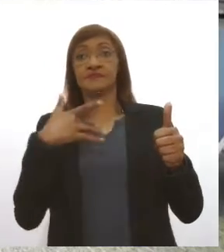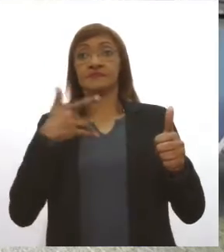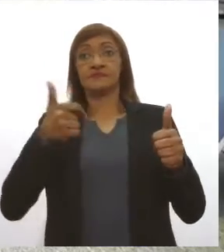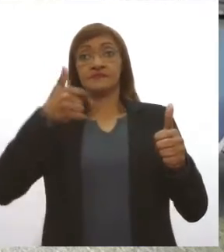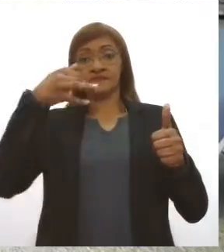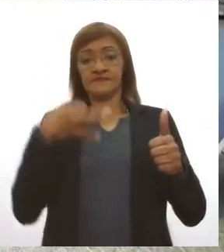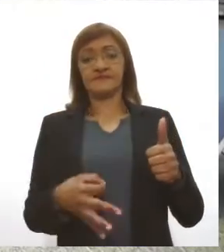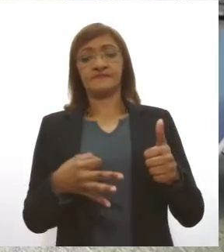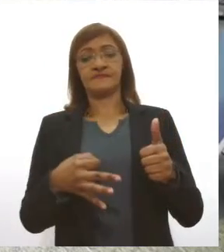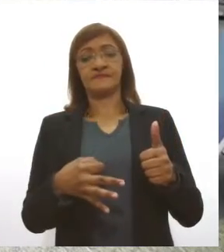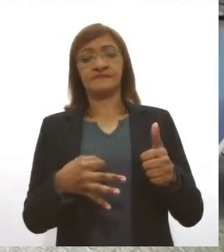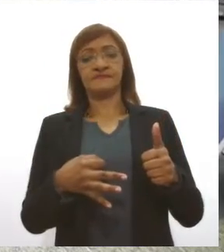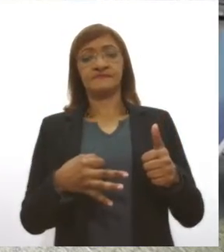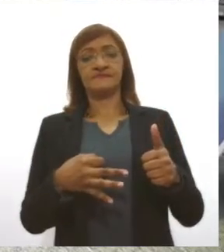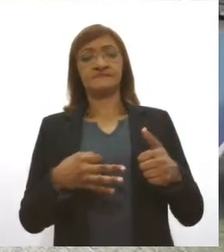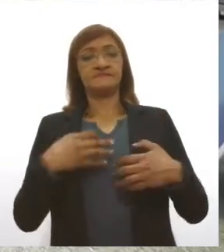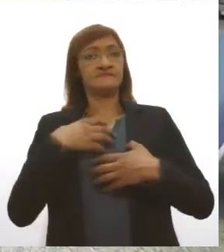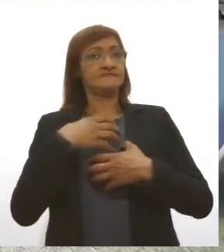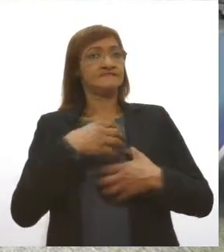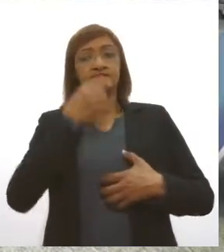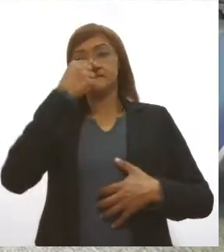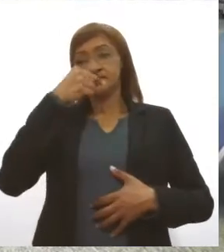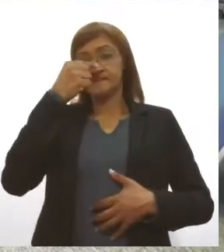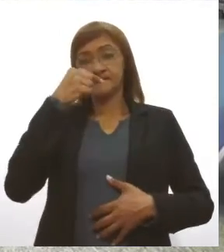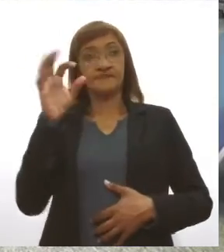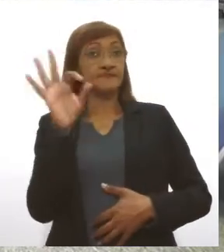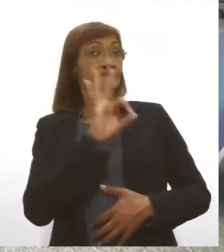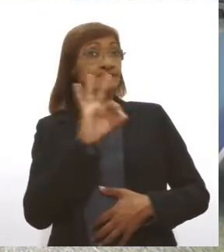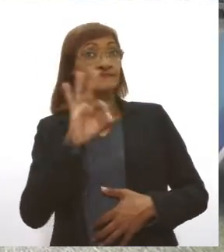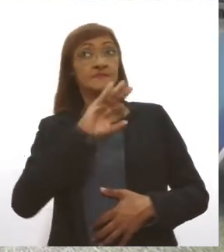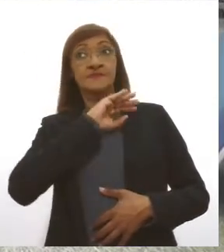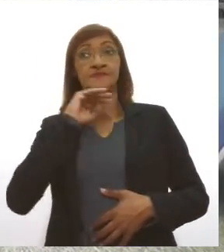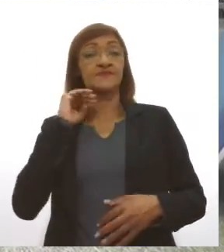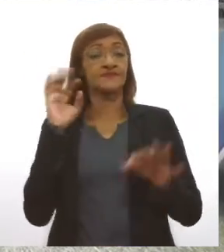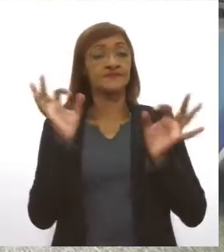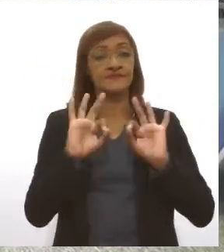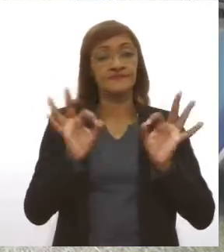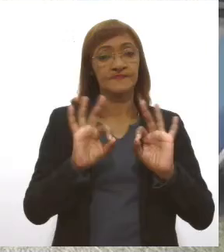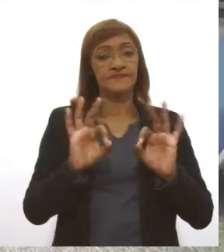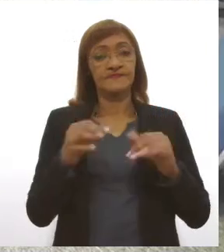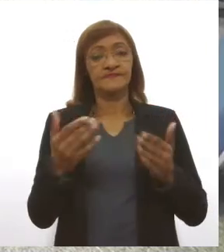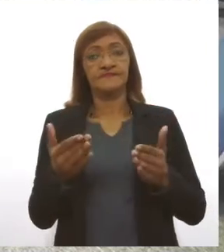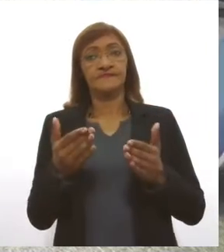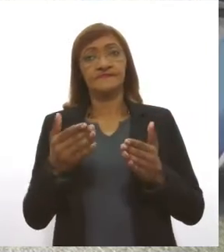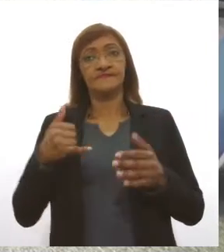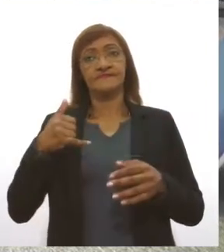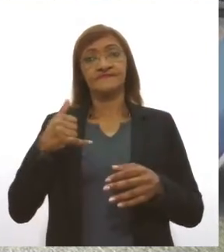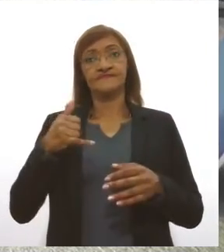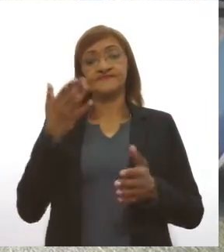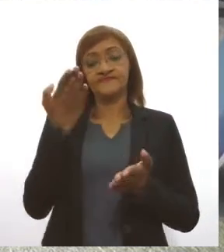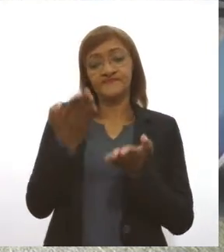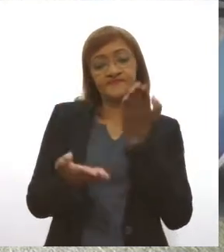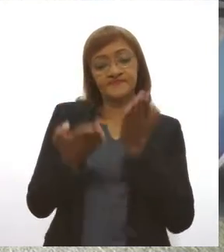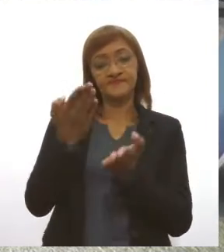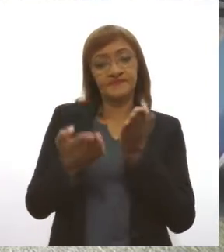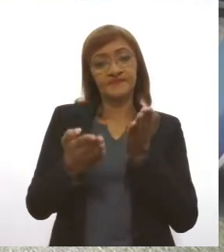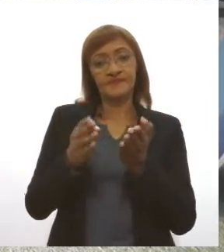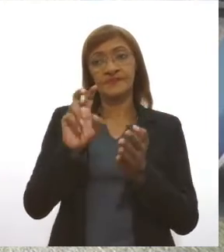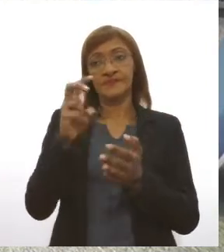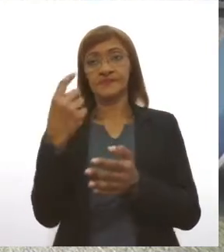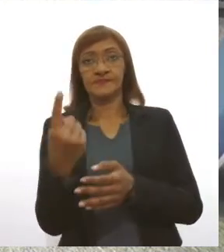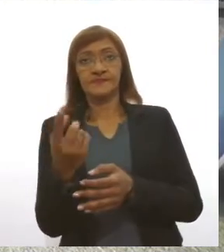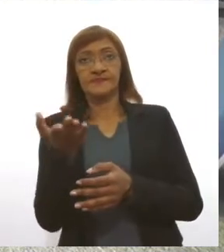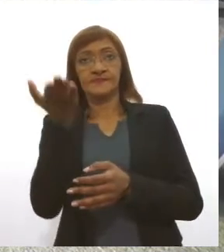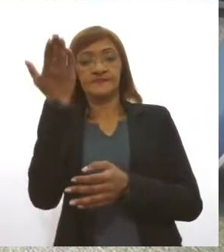sem nenhum sintoma de gripe ou resfriado, pesar acima de 50 quilos, ter idade entre